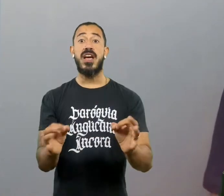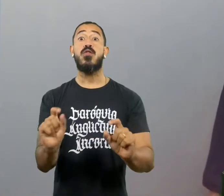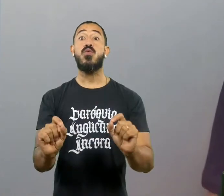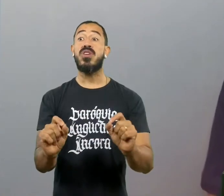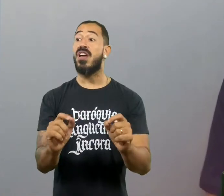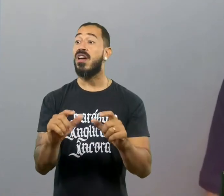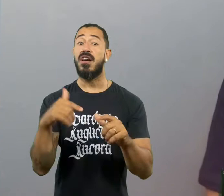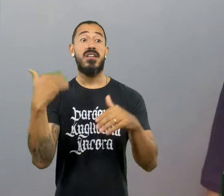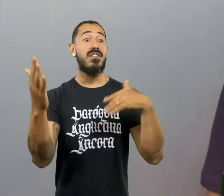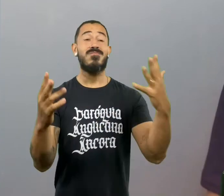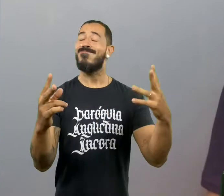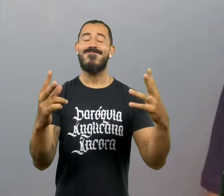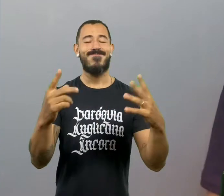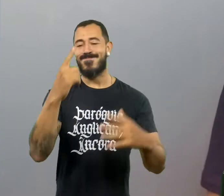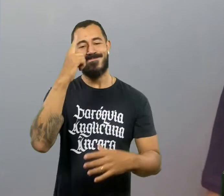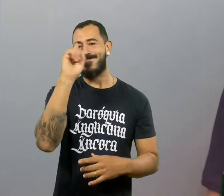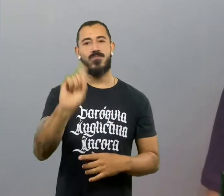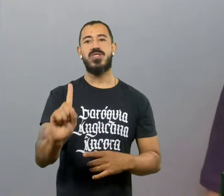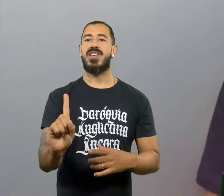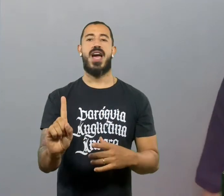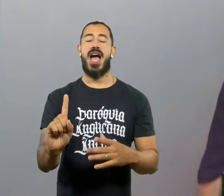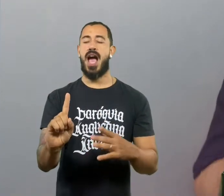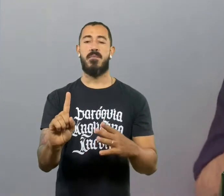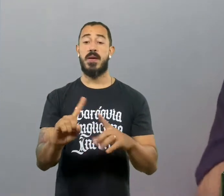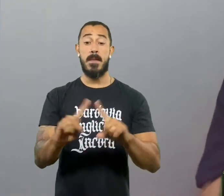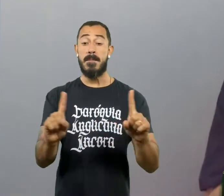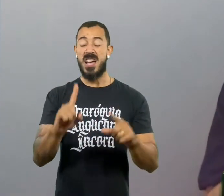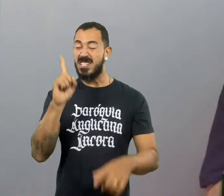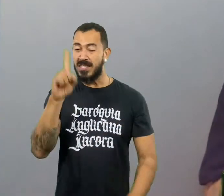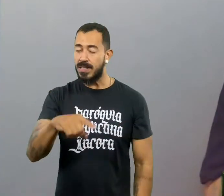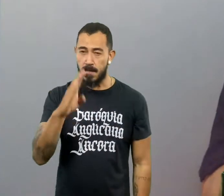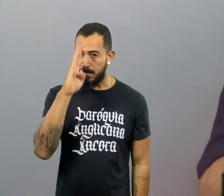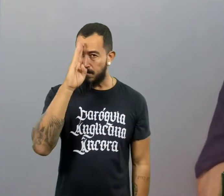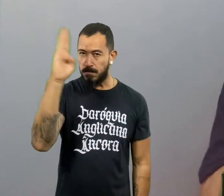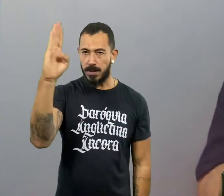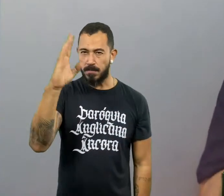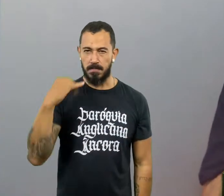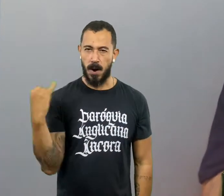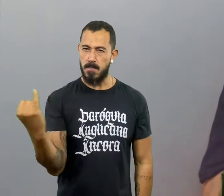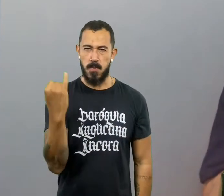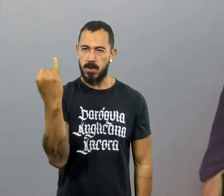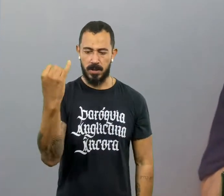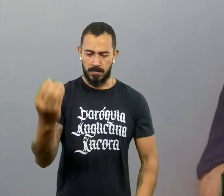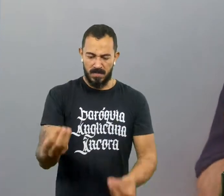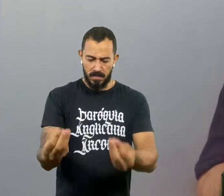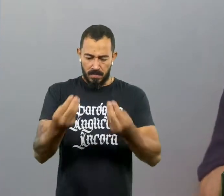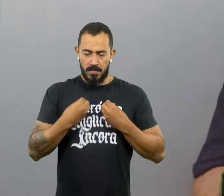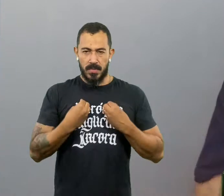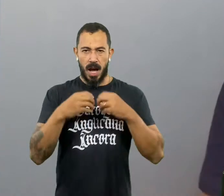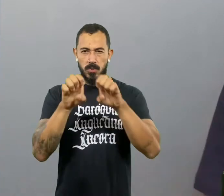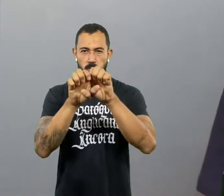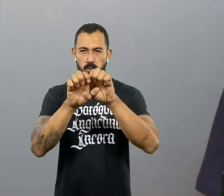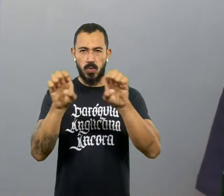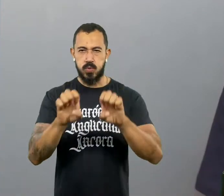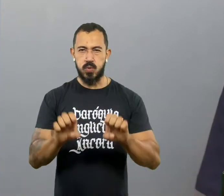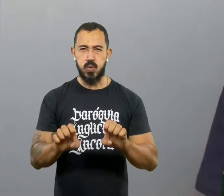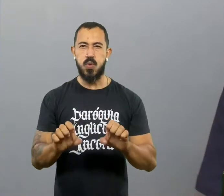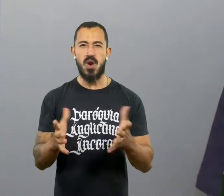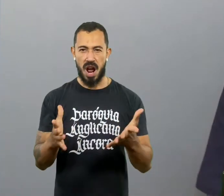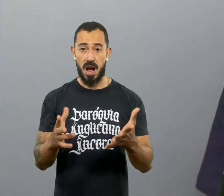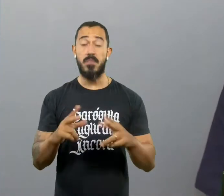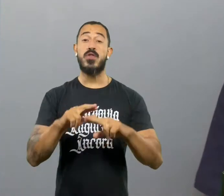consideração no fazer da igreja, mas elas são centrais, estruturantes, e é por isso que eu ia te falar mais sobre